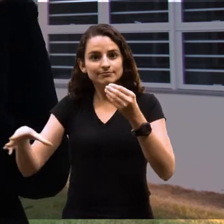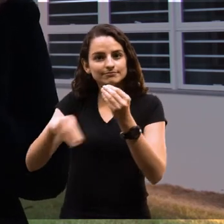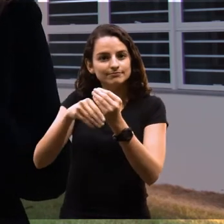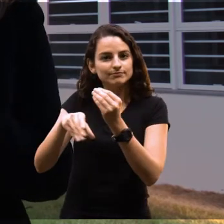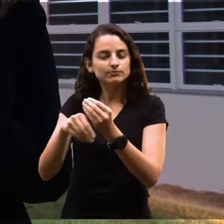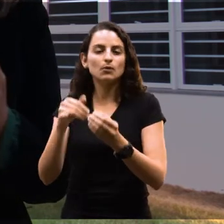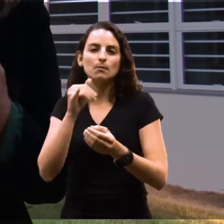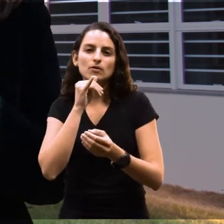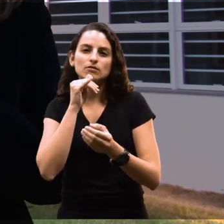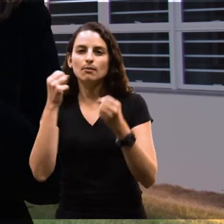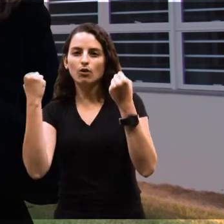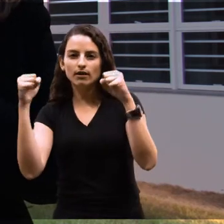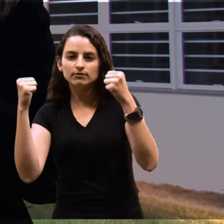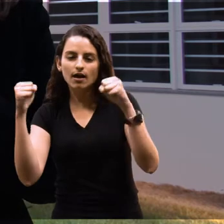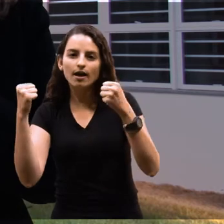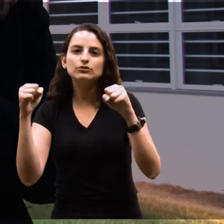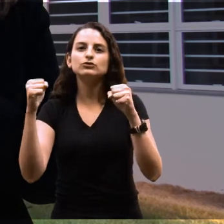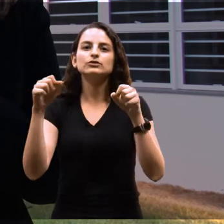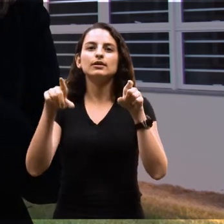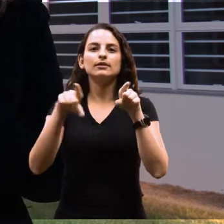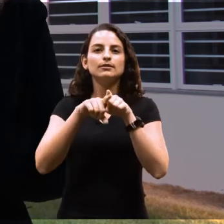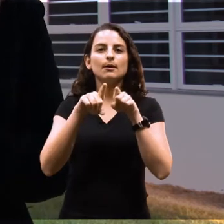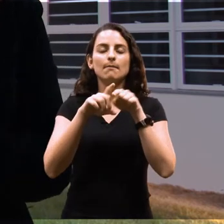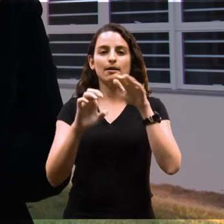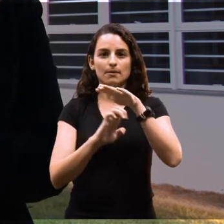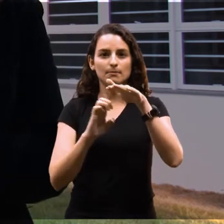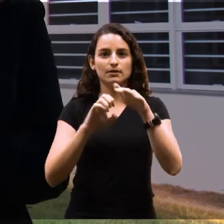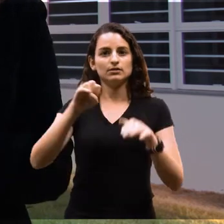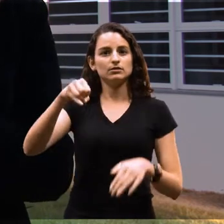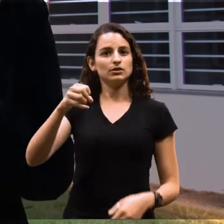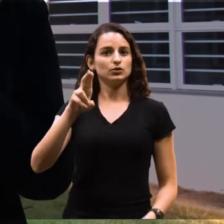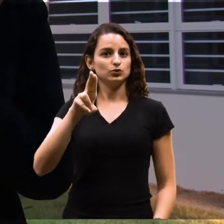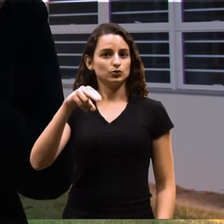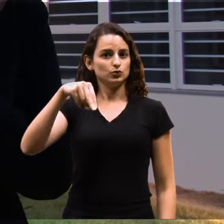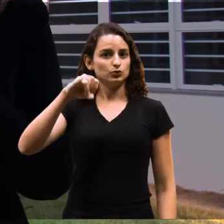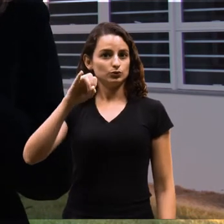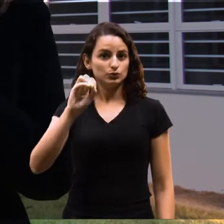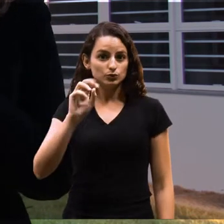atlética, com a empresa júnior,